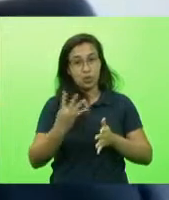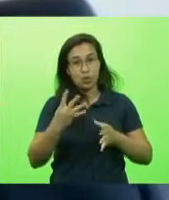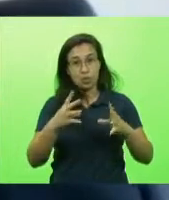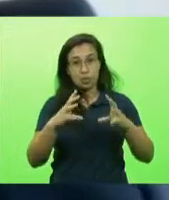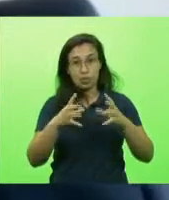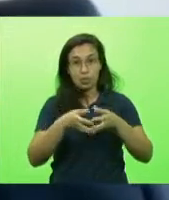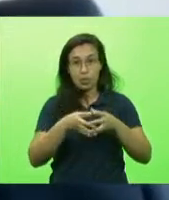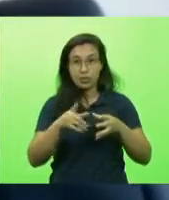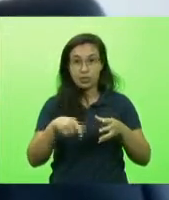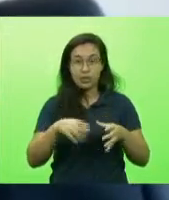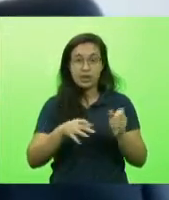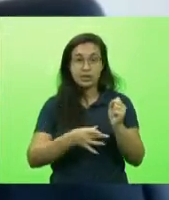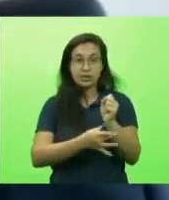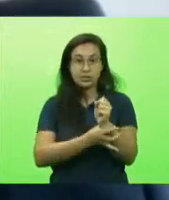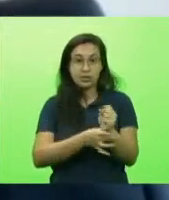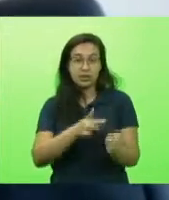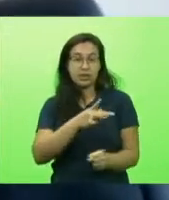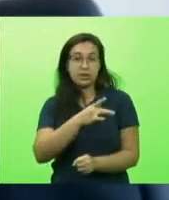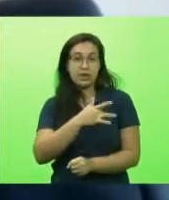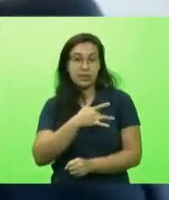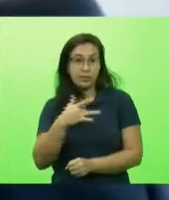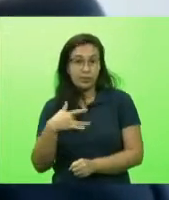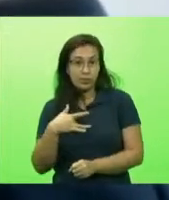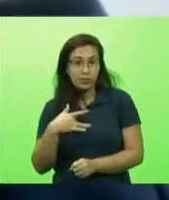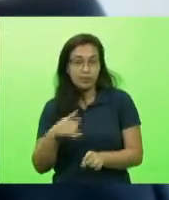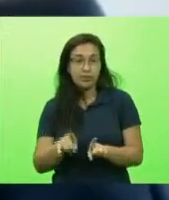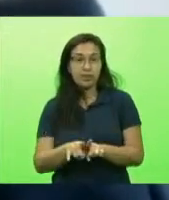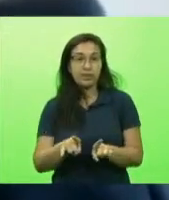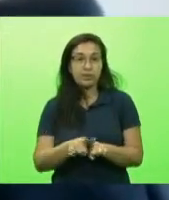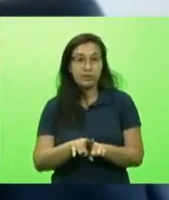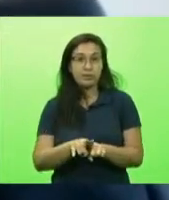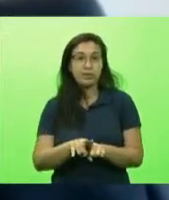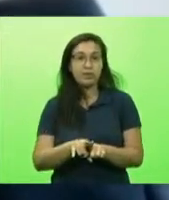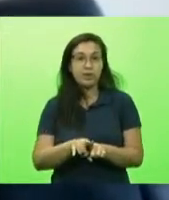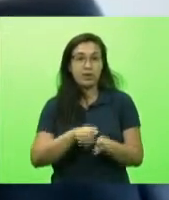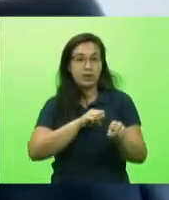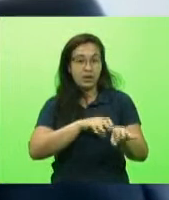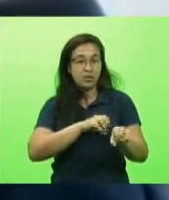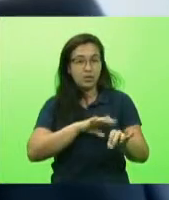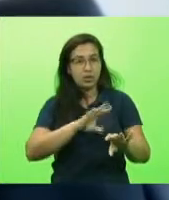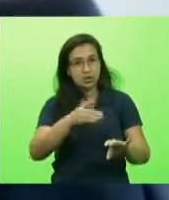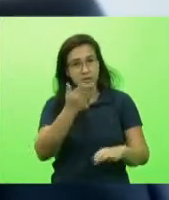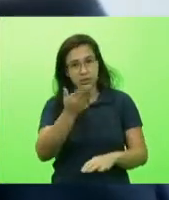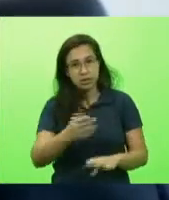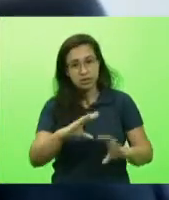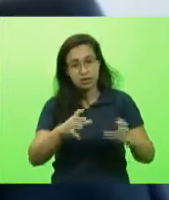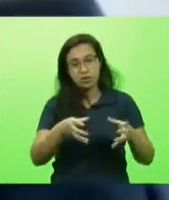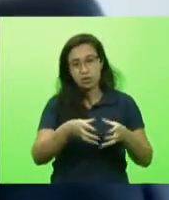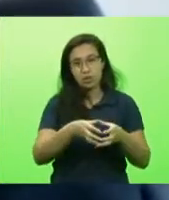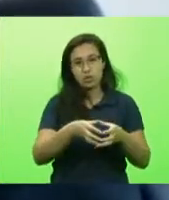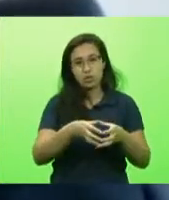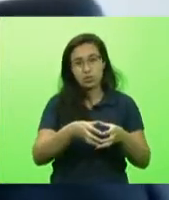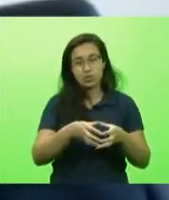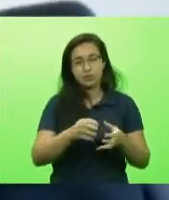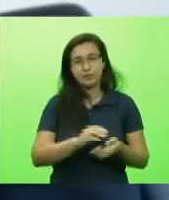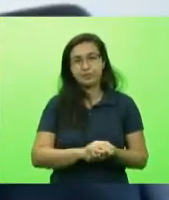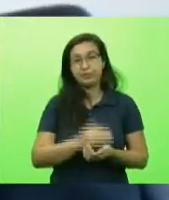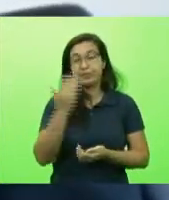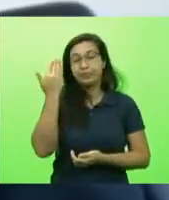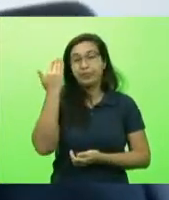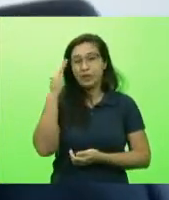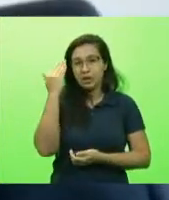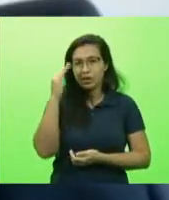pública da educação e outros nesse mesmo nível de enfrentamento entendo a sua preocupação